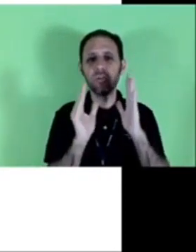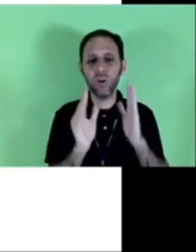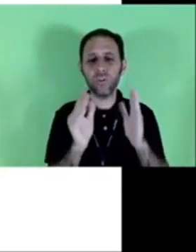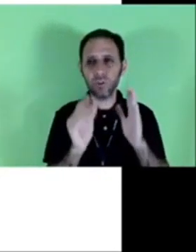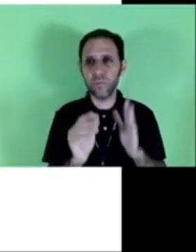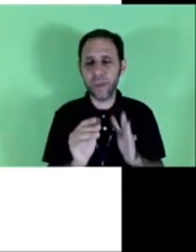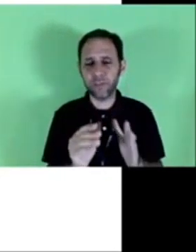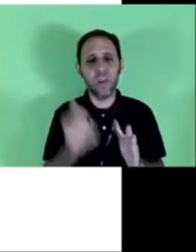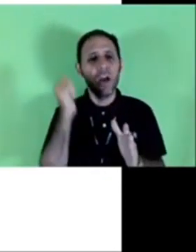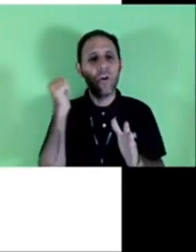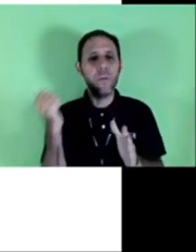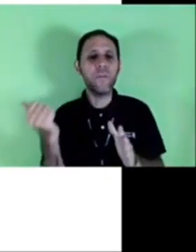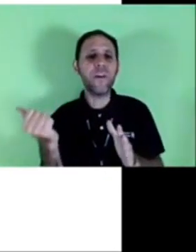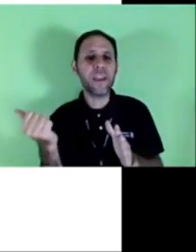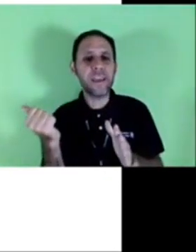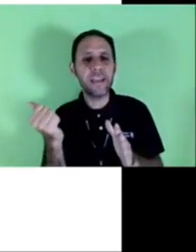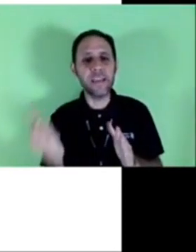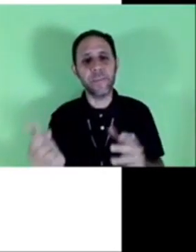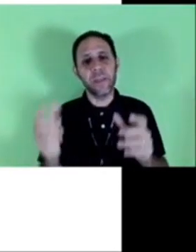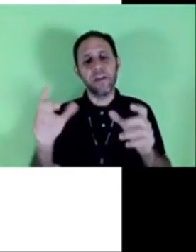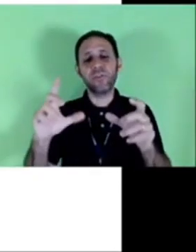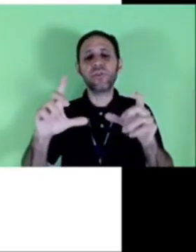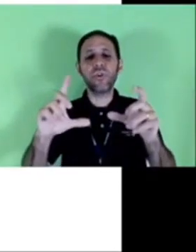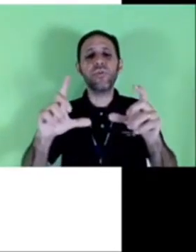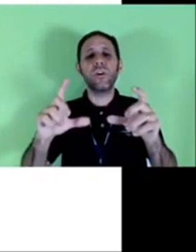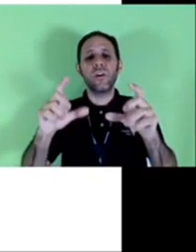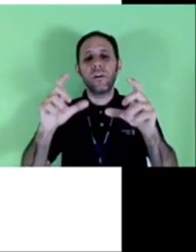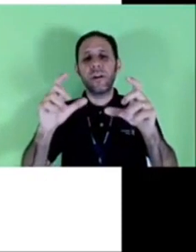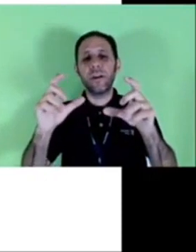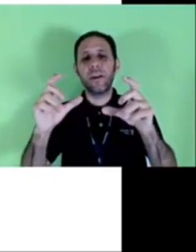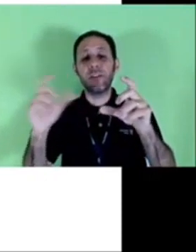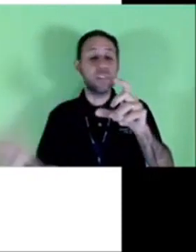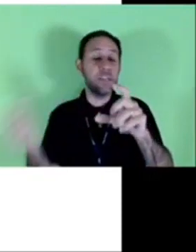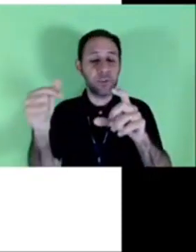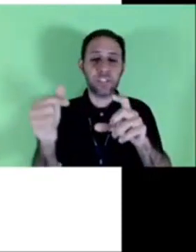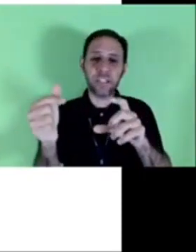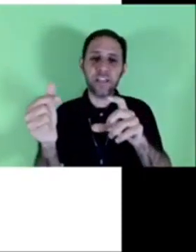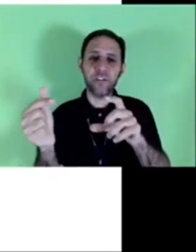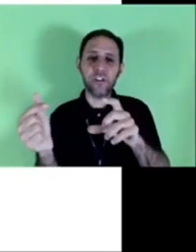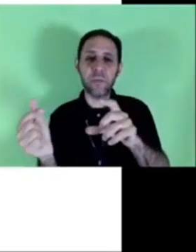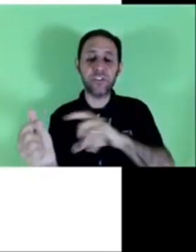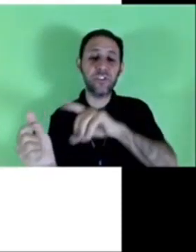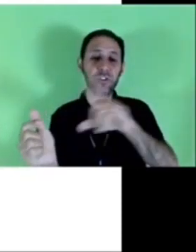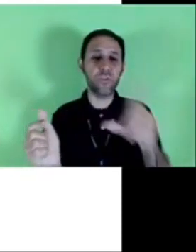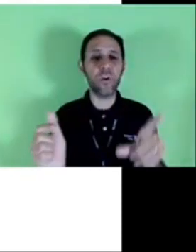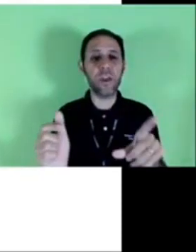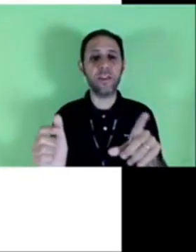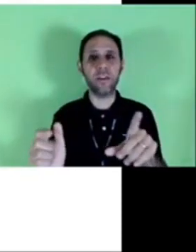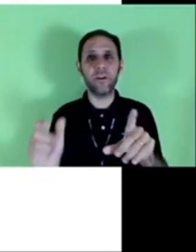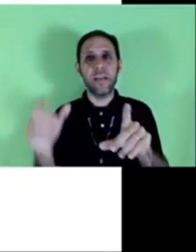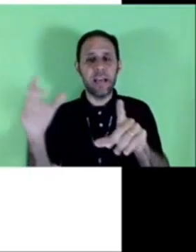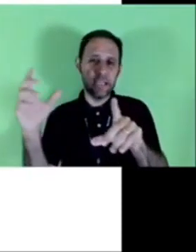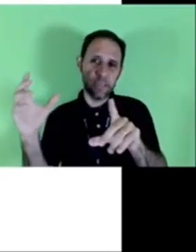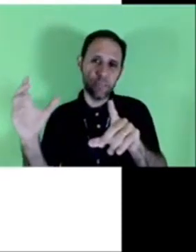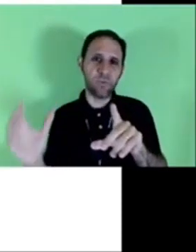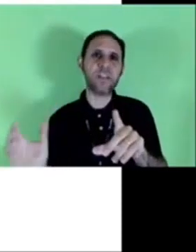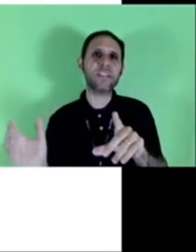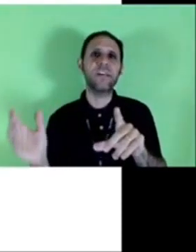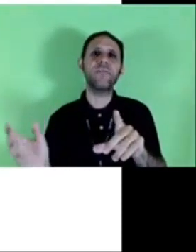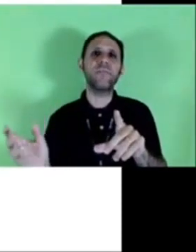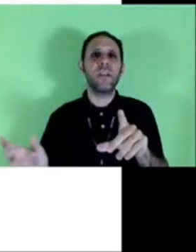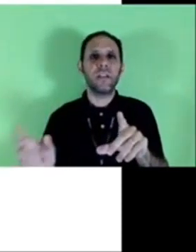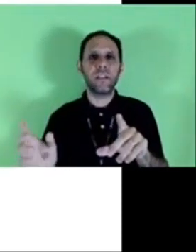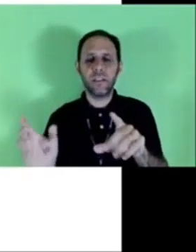no documento. Como eu falei ali, eu estou no exemplo que você tem anteriormente, de ir no correio, então essa